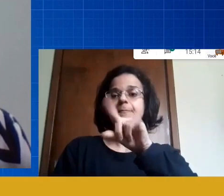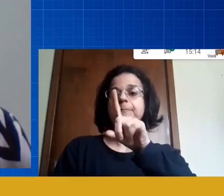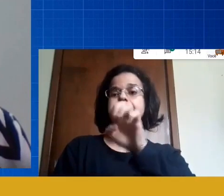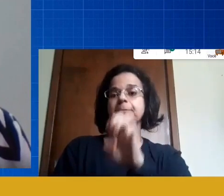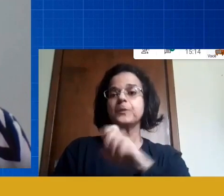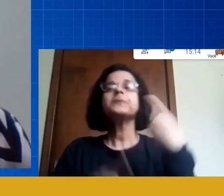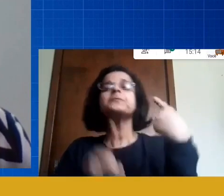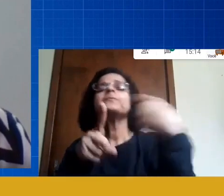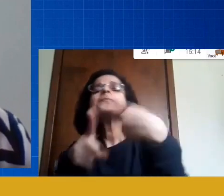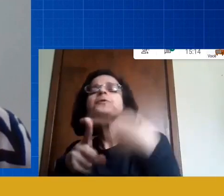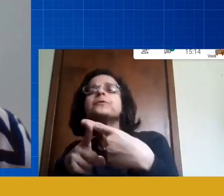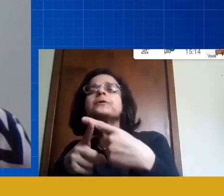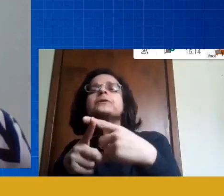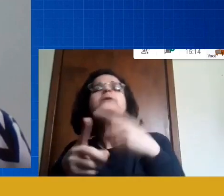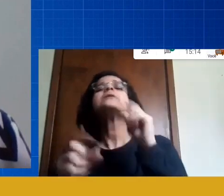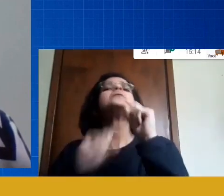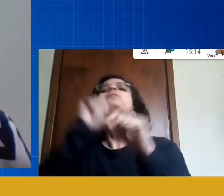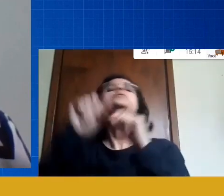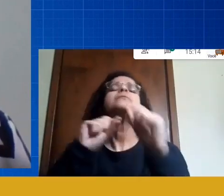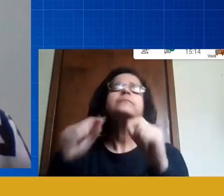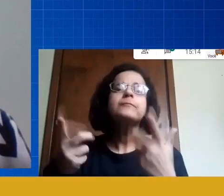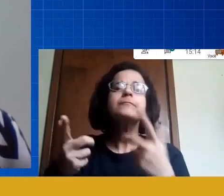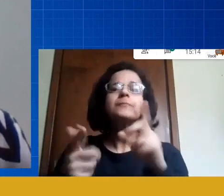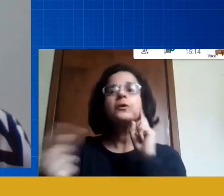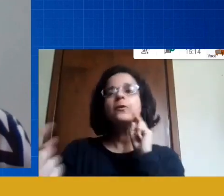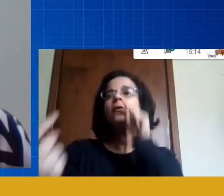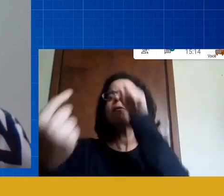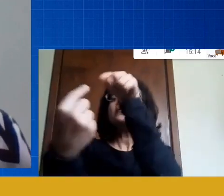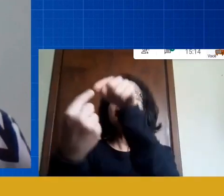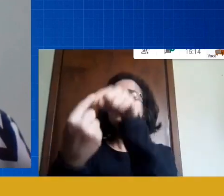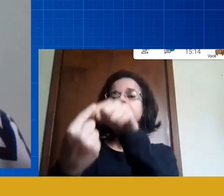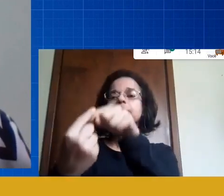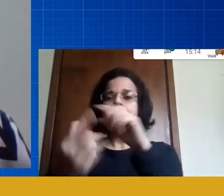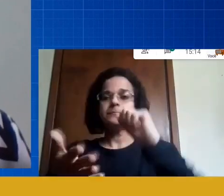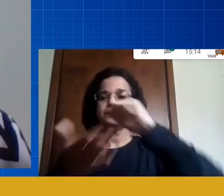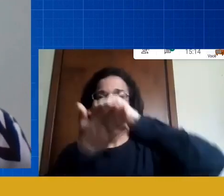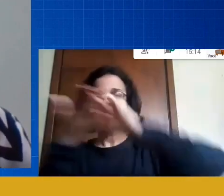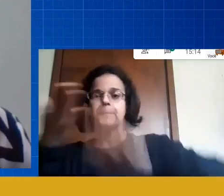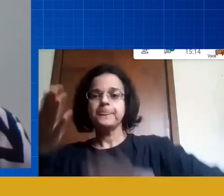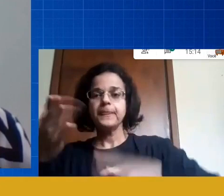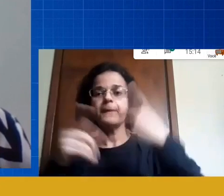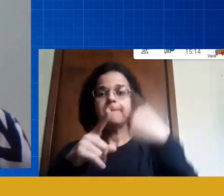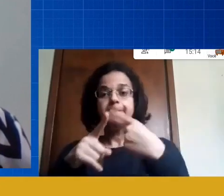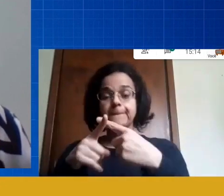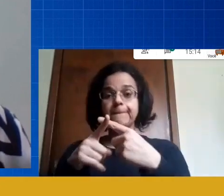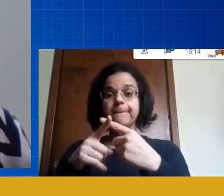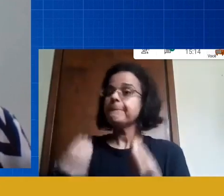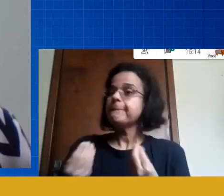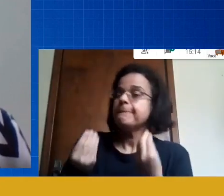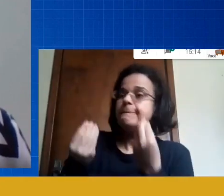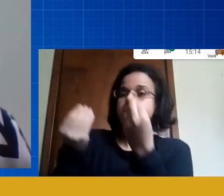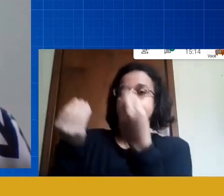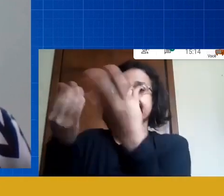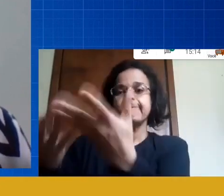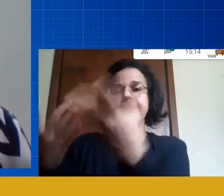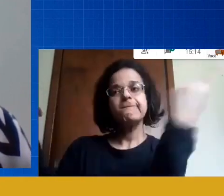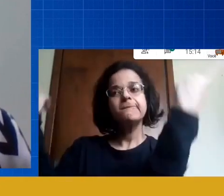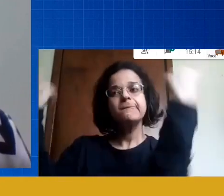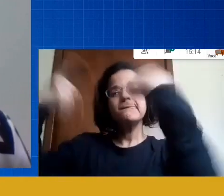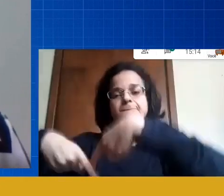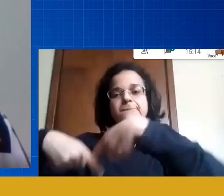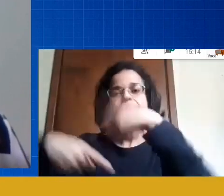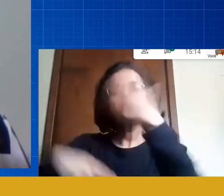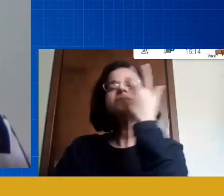quem é aquela qual que o objetivo daquela atividade porquê que você tá lançando aquele propósito aquele desafio pra aquela criança